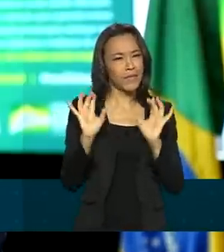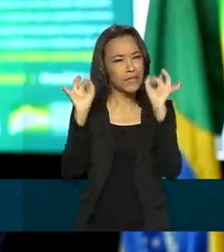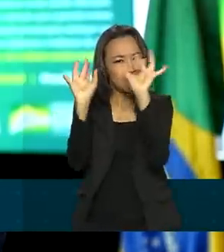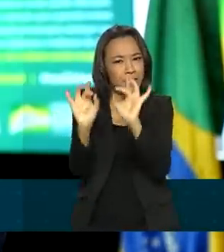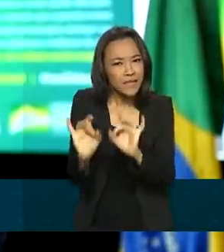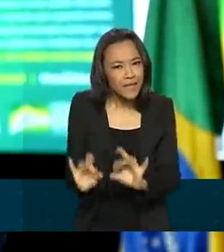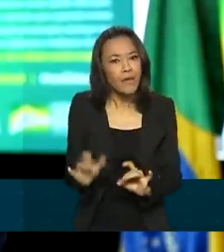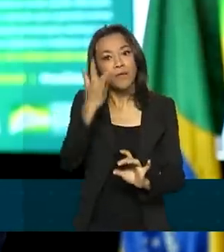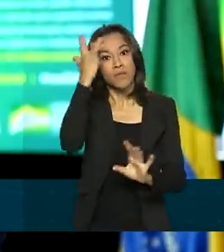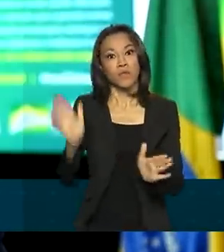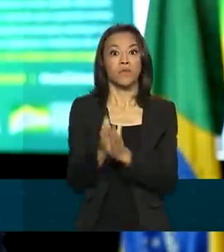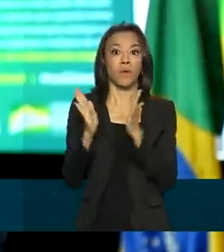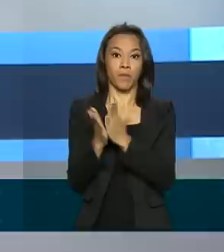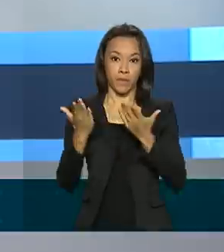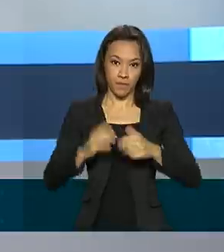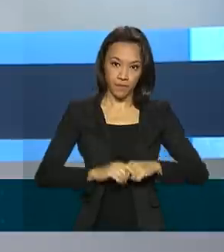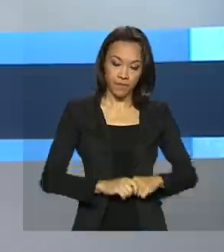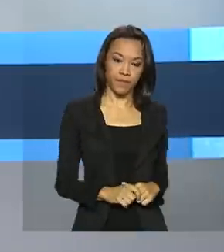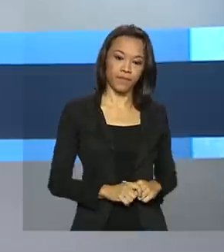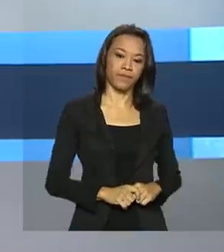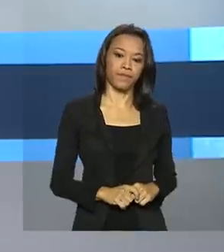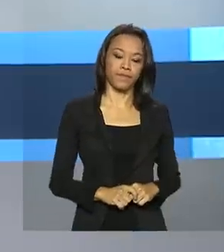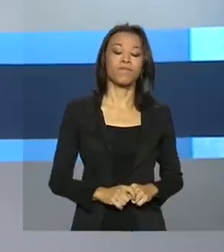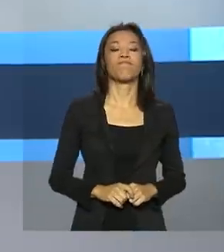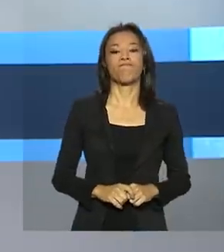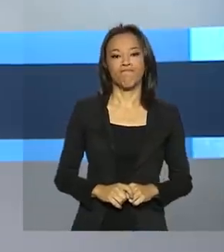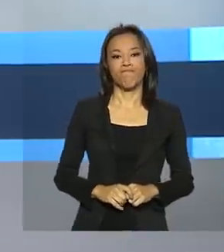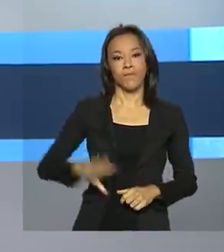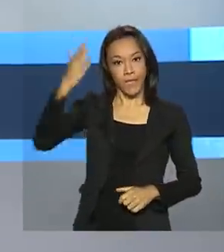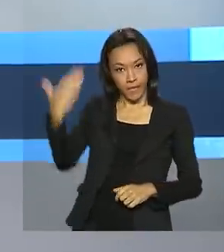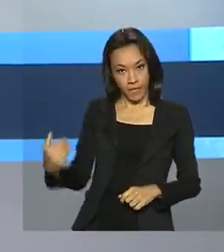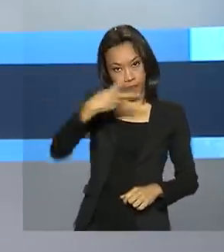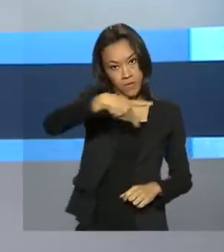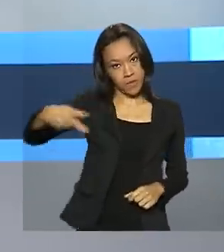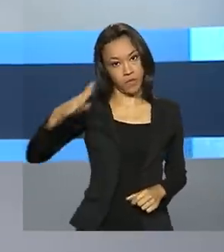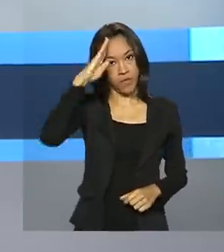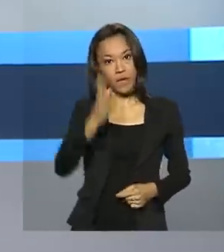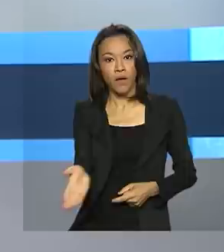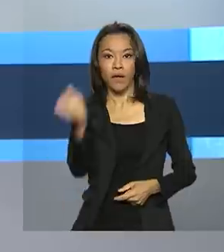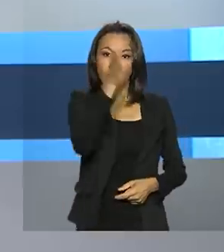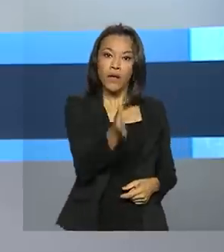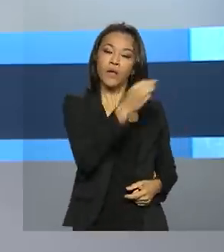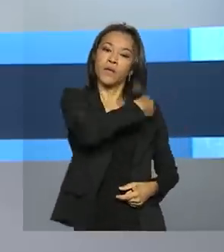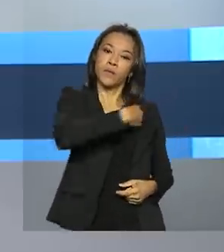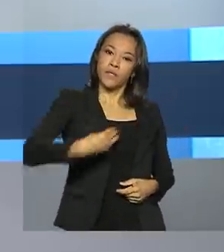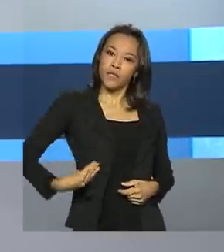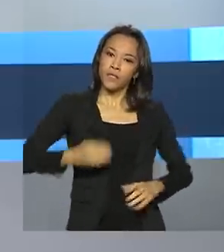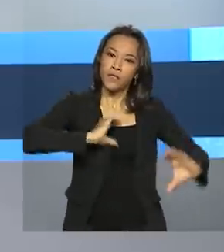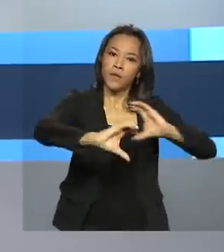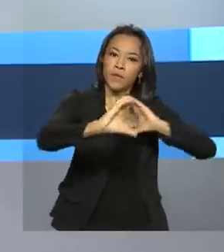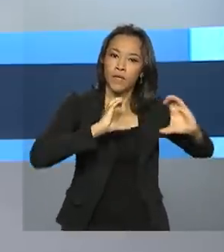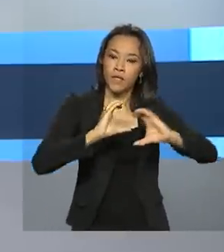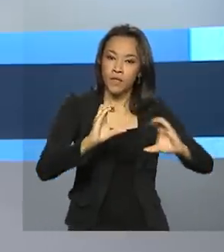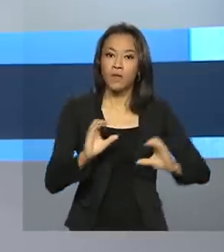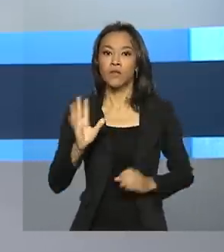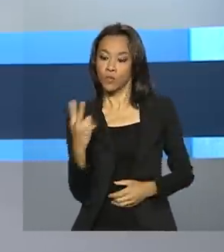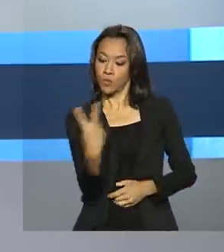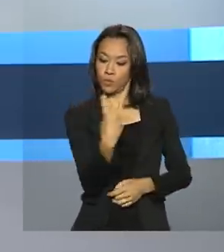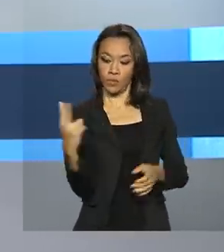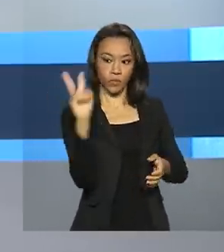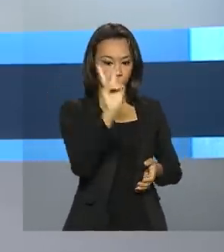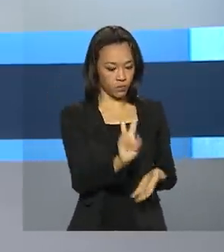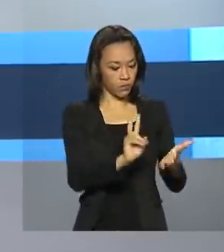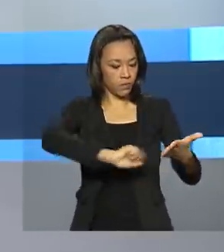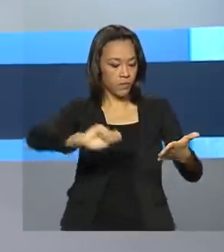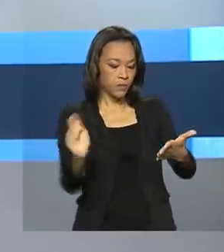entre os mais pobres. E o presidente Jair Bolsonaro e o ministro das Comunicações, Fábio Faria, assinaram os